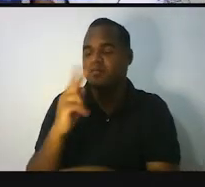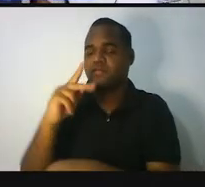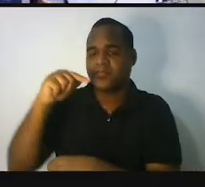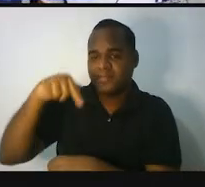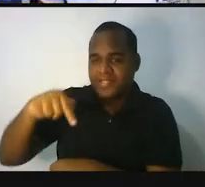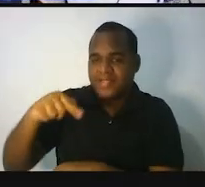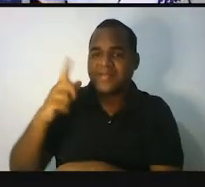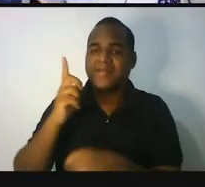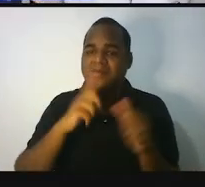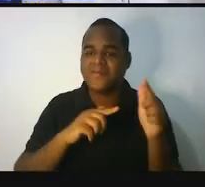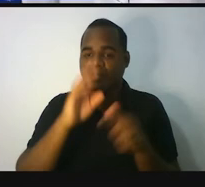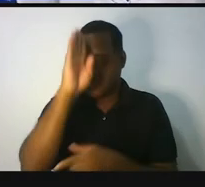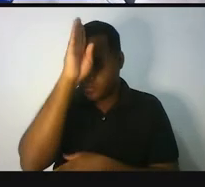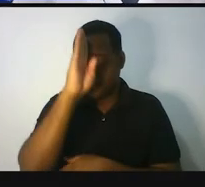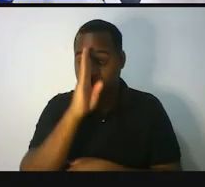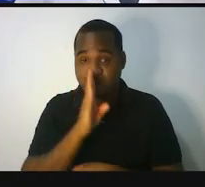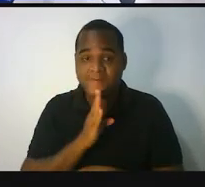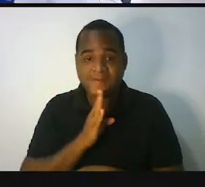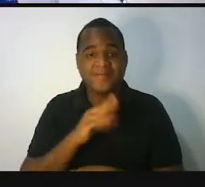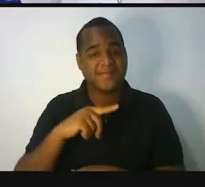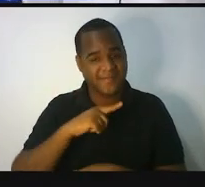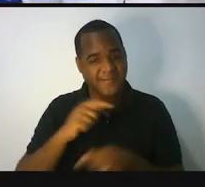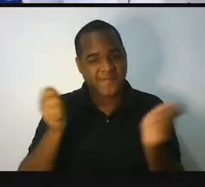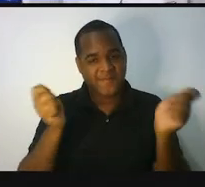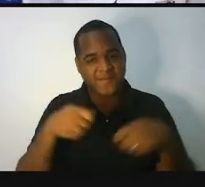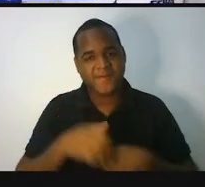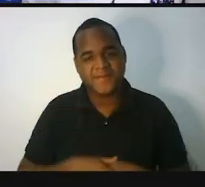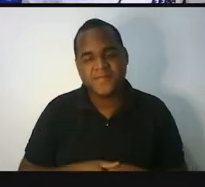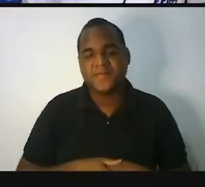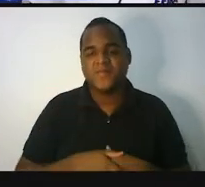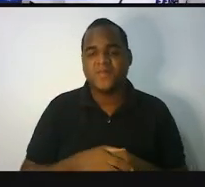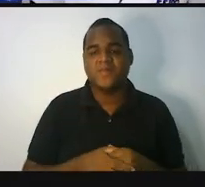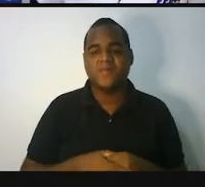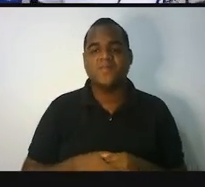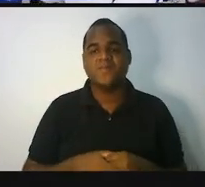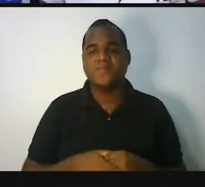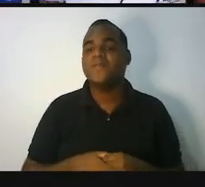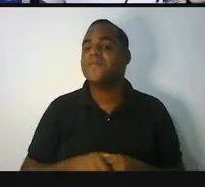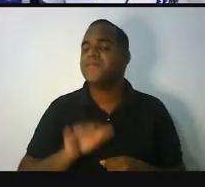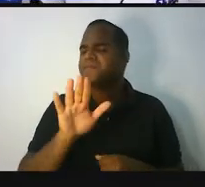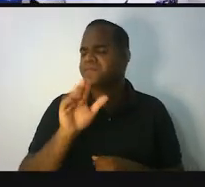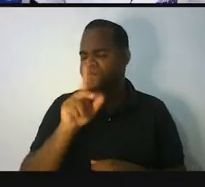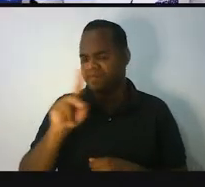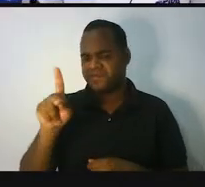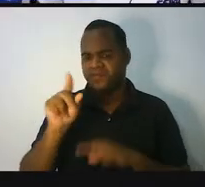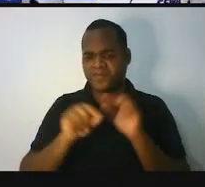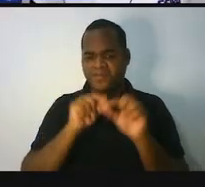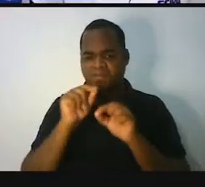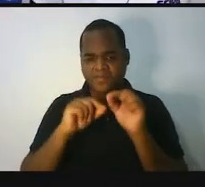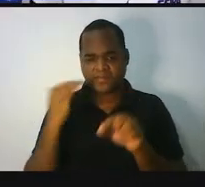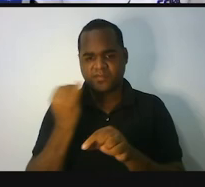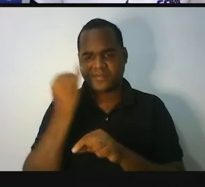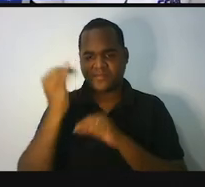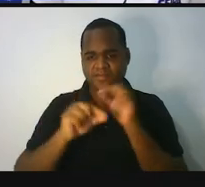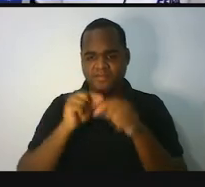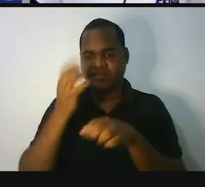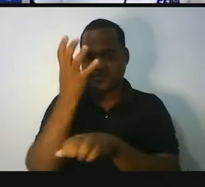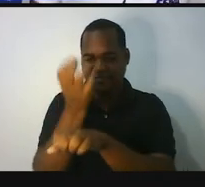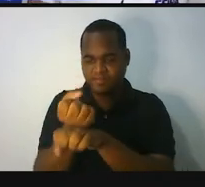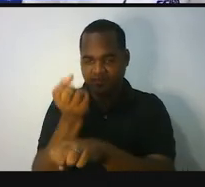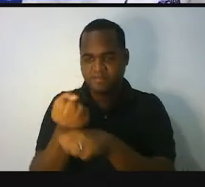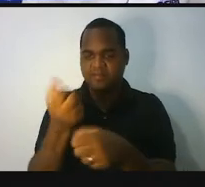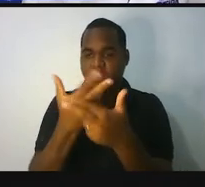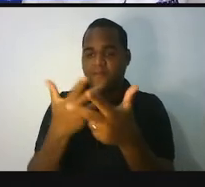quadrinhos gratuitamente. Mas, professor, por que que é interessante eu baixar essas